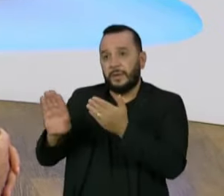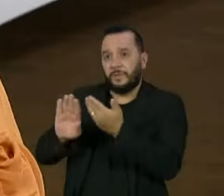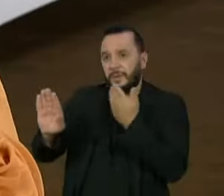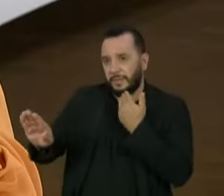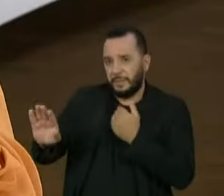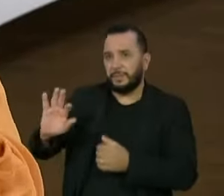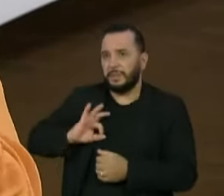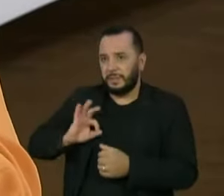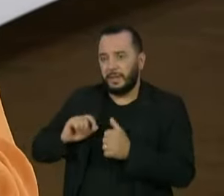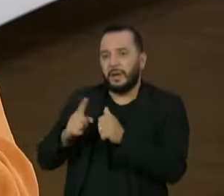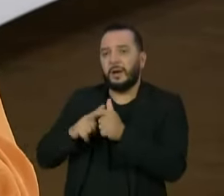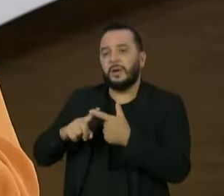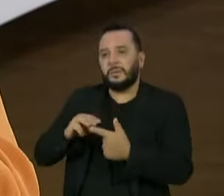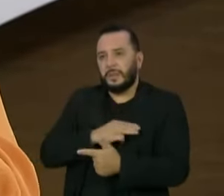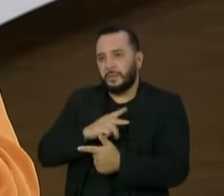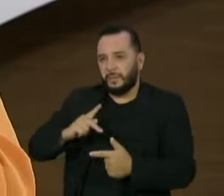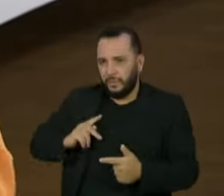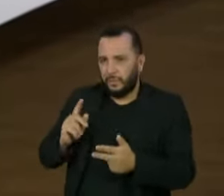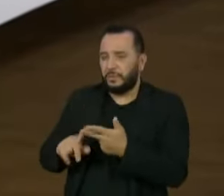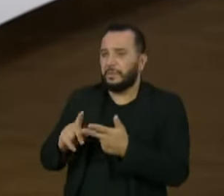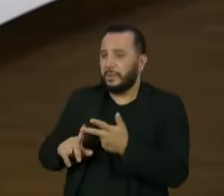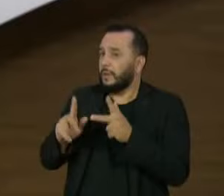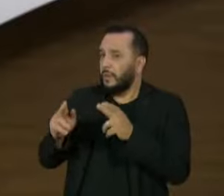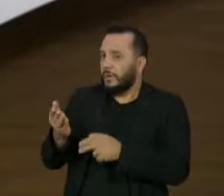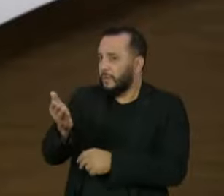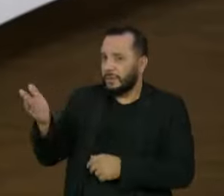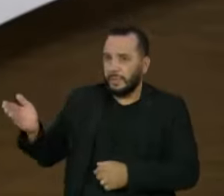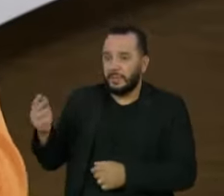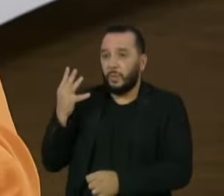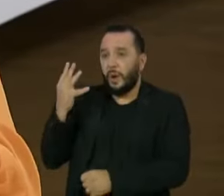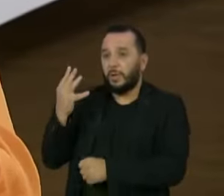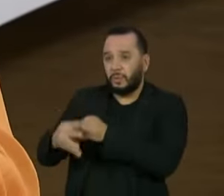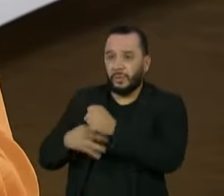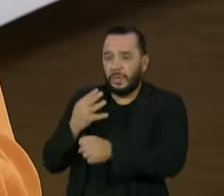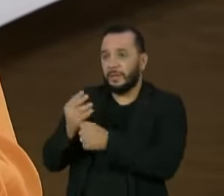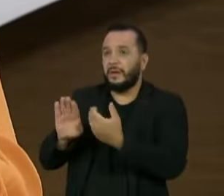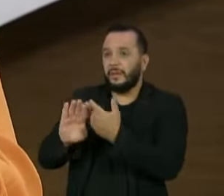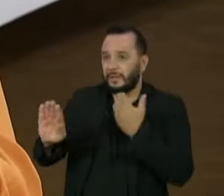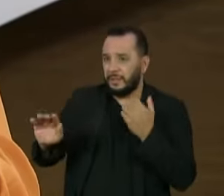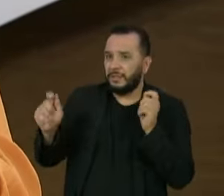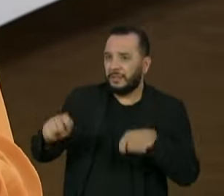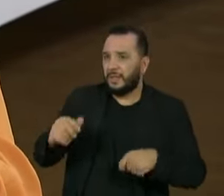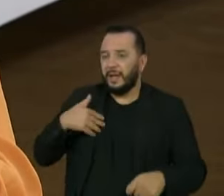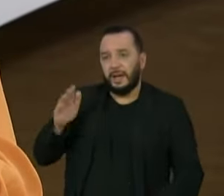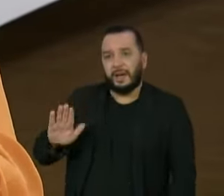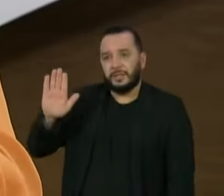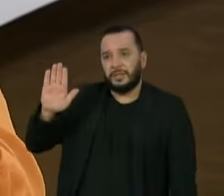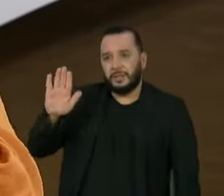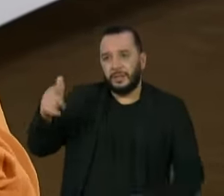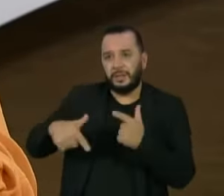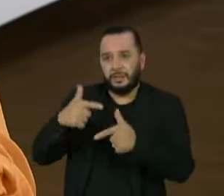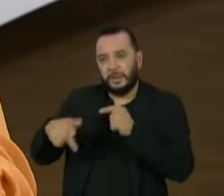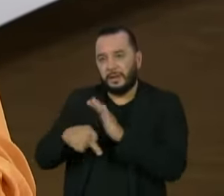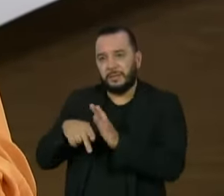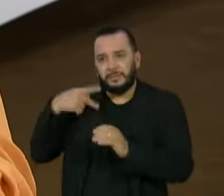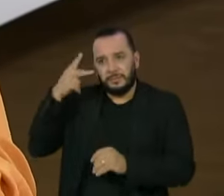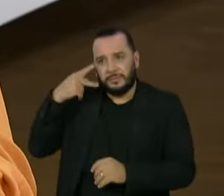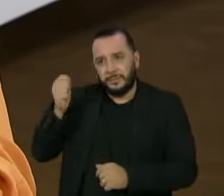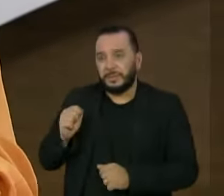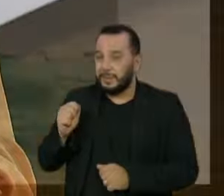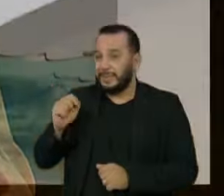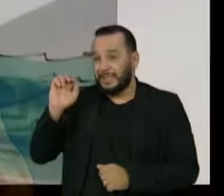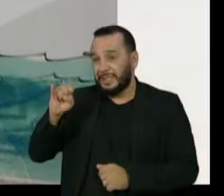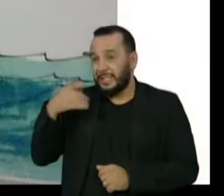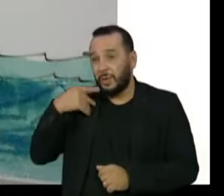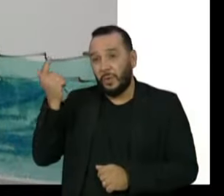Ministério Público, policiais civis, como os senhores. Seria uma quarentena de quatro anos para se candidatar ao cargo público. Então, não tem nem garantia